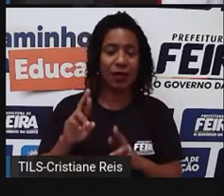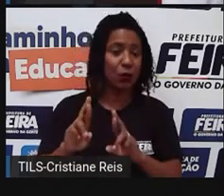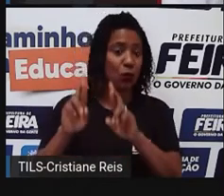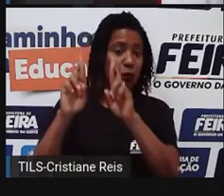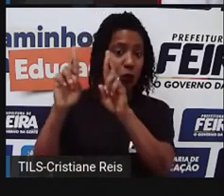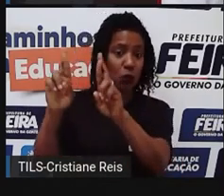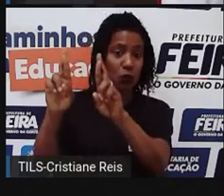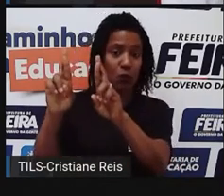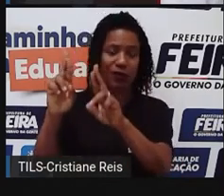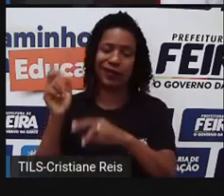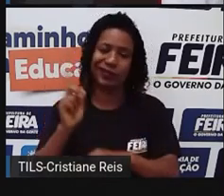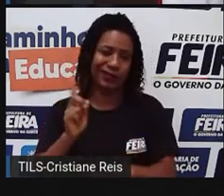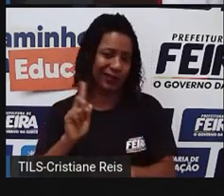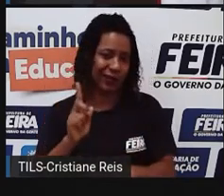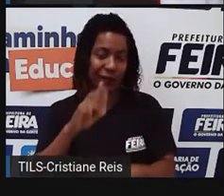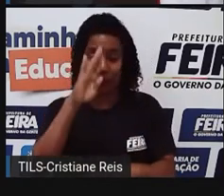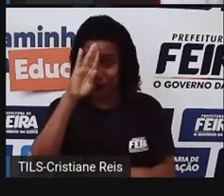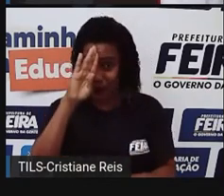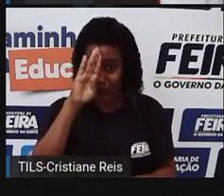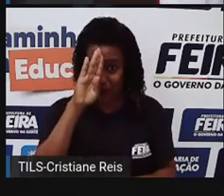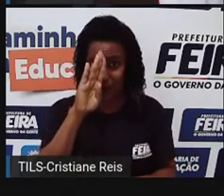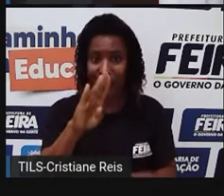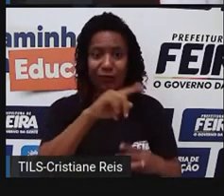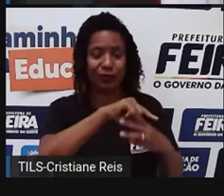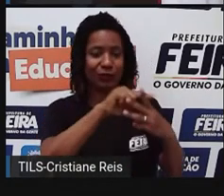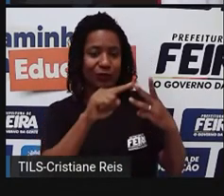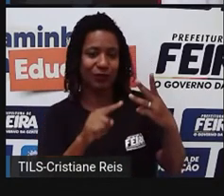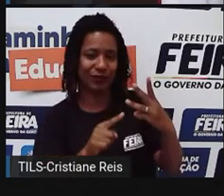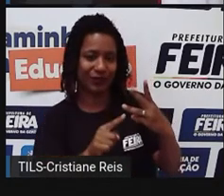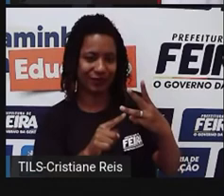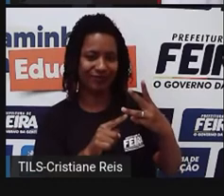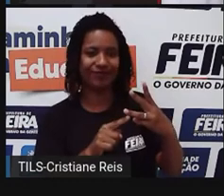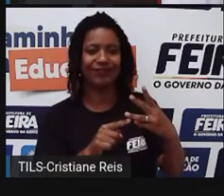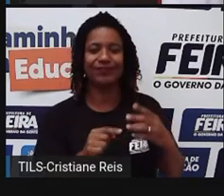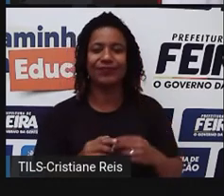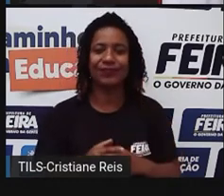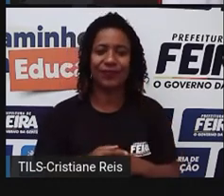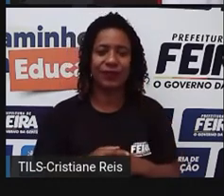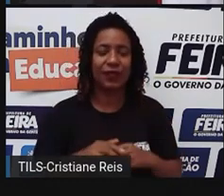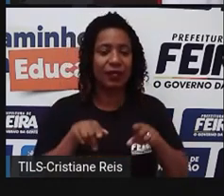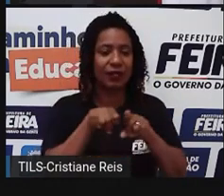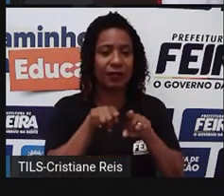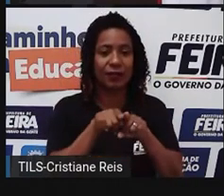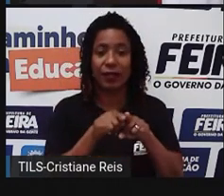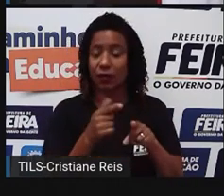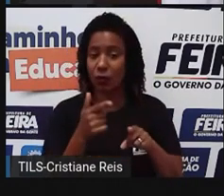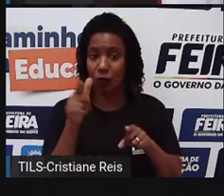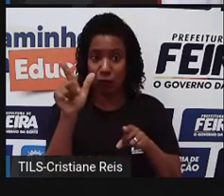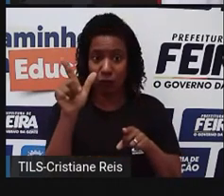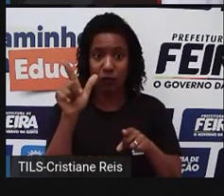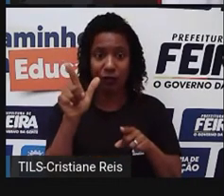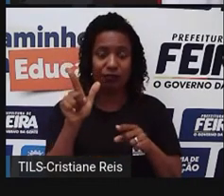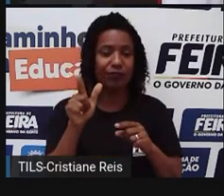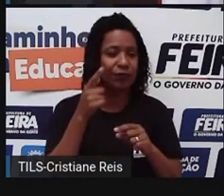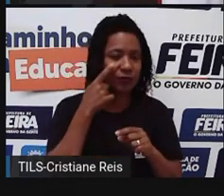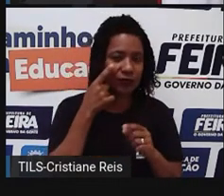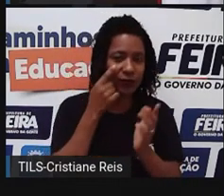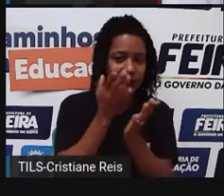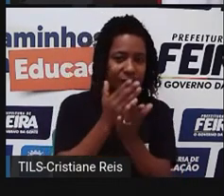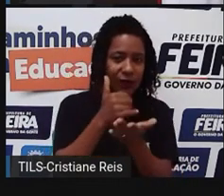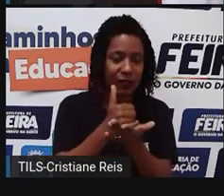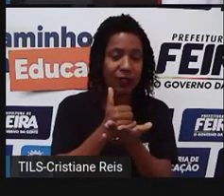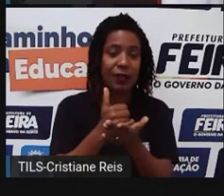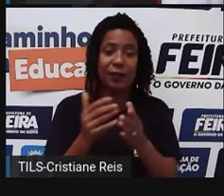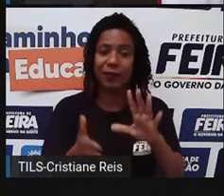principais eram esses três aqui, que vocês estão vendo, né. Tem aqui uma outra divisão, né, em países do norte e países do